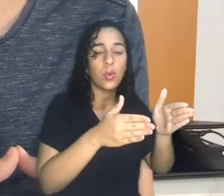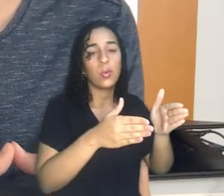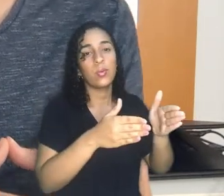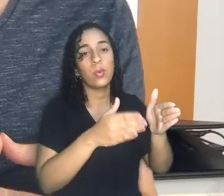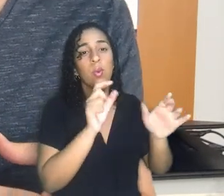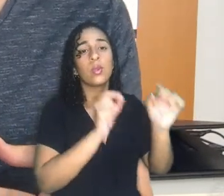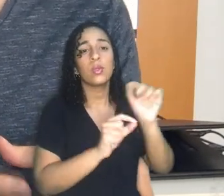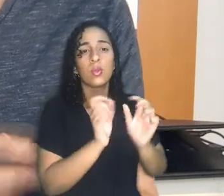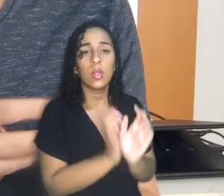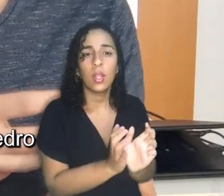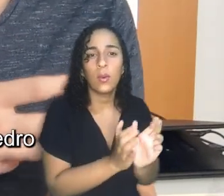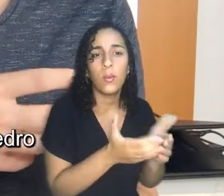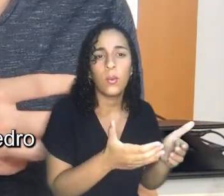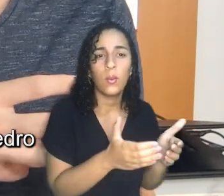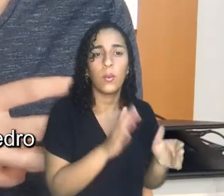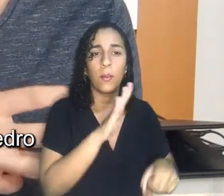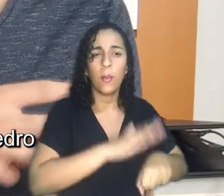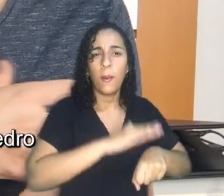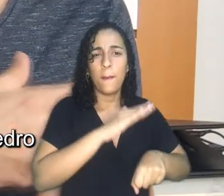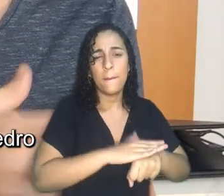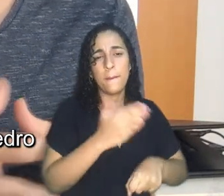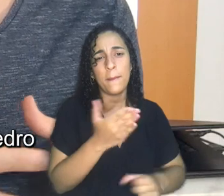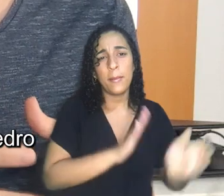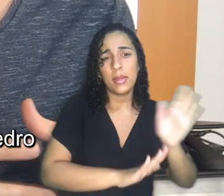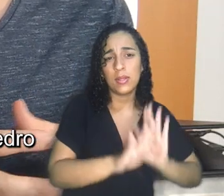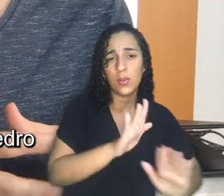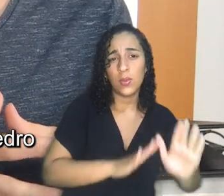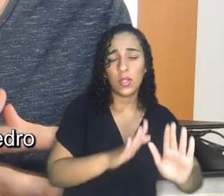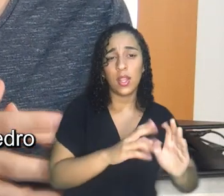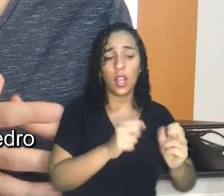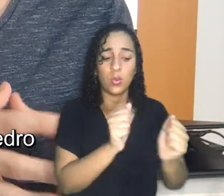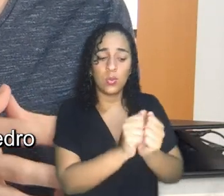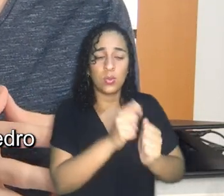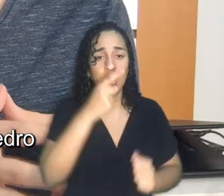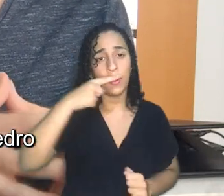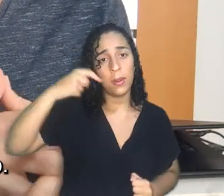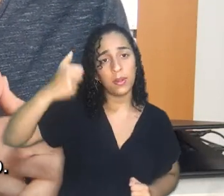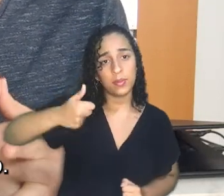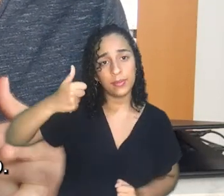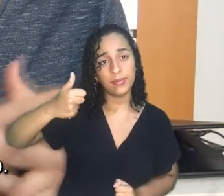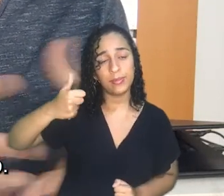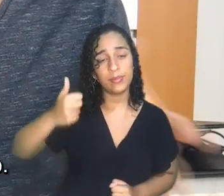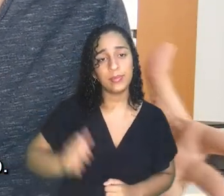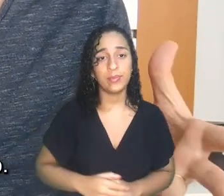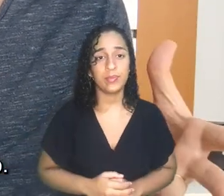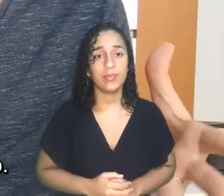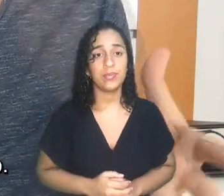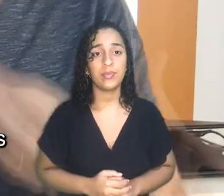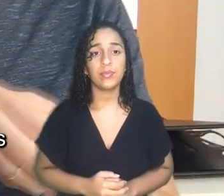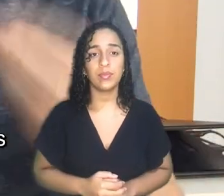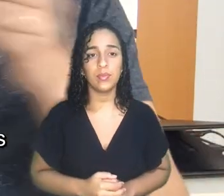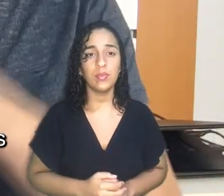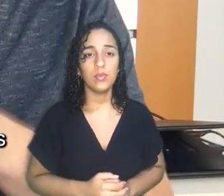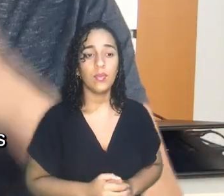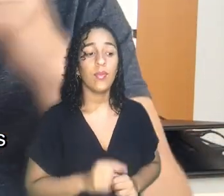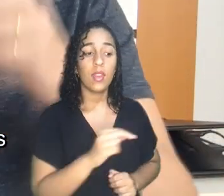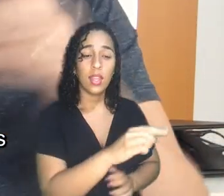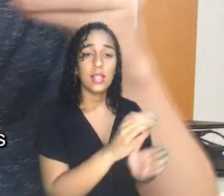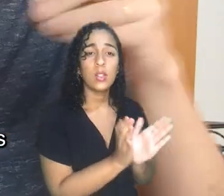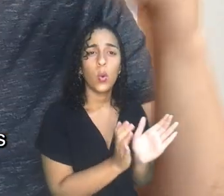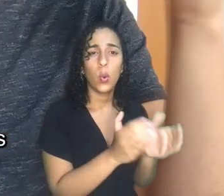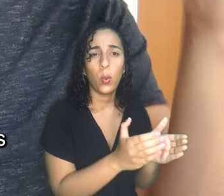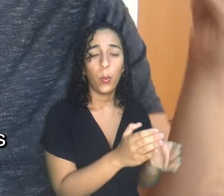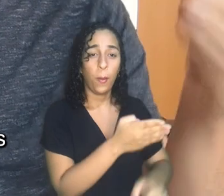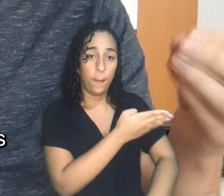elites mais conservadoras, que acabaram ficando em volta do Dom Pedro em todo o período que a gente chama de Primeiro Reinato. E foram justamente